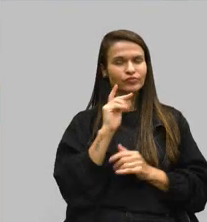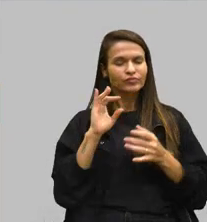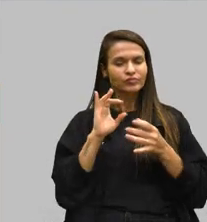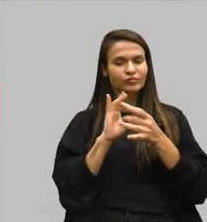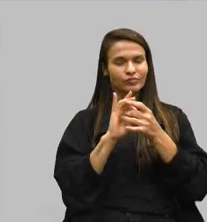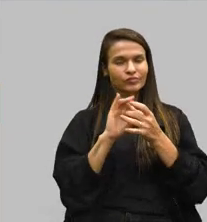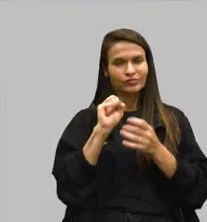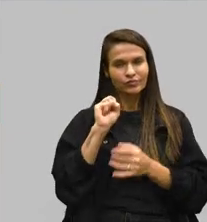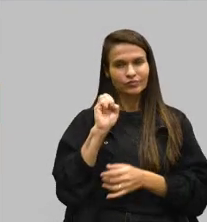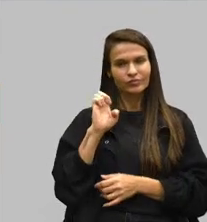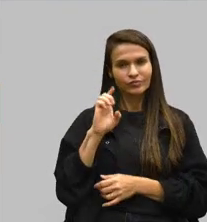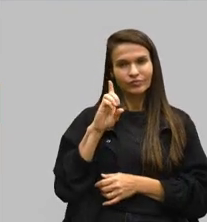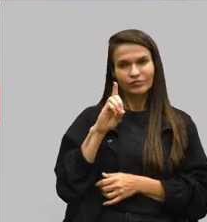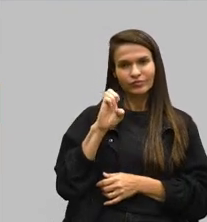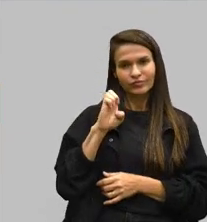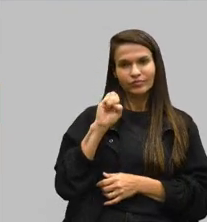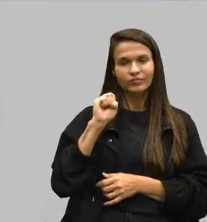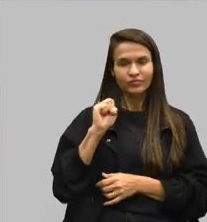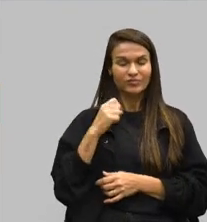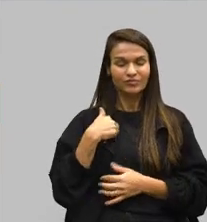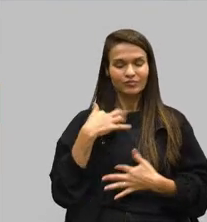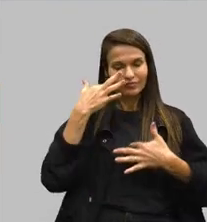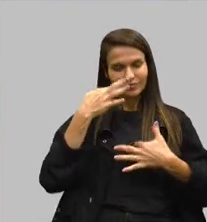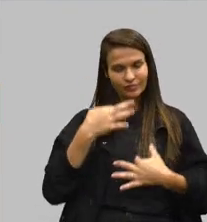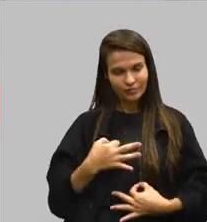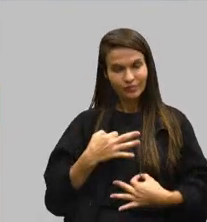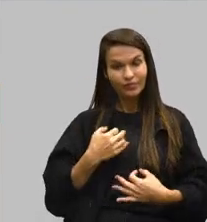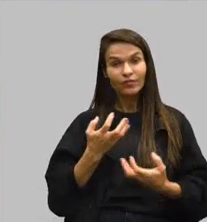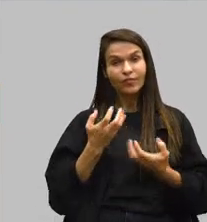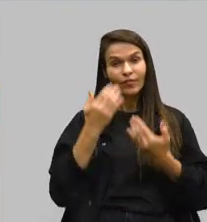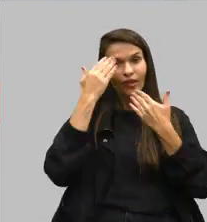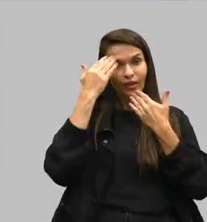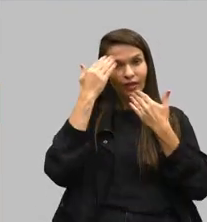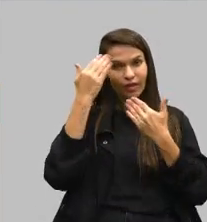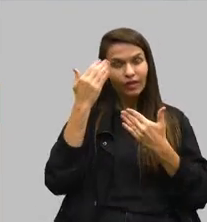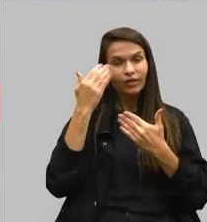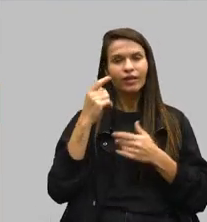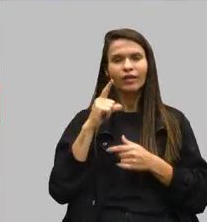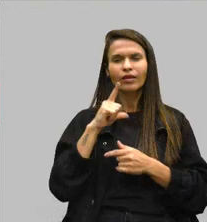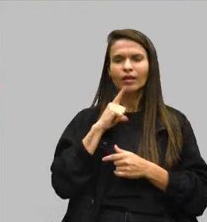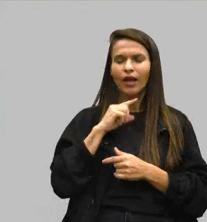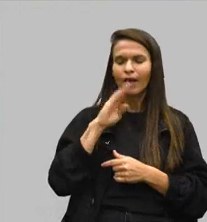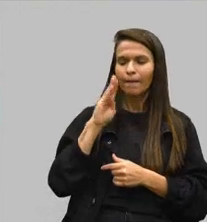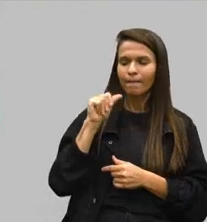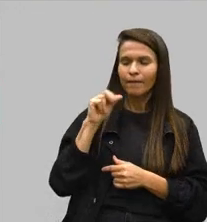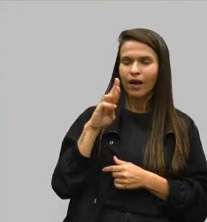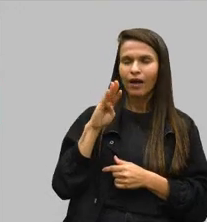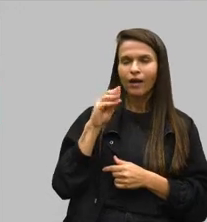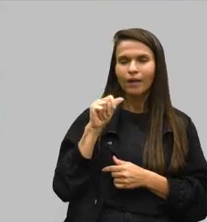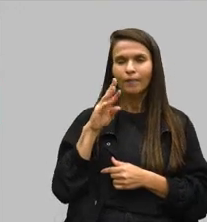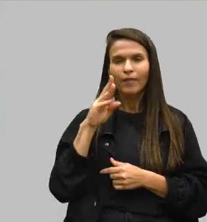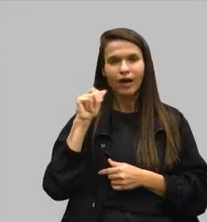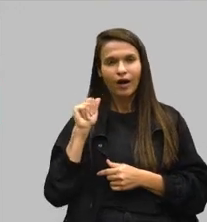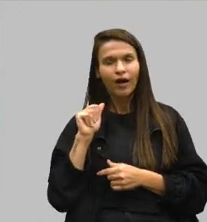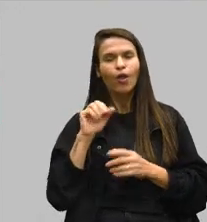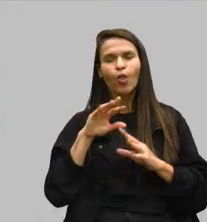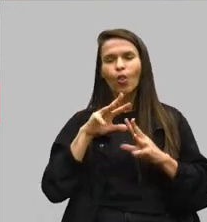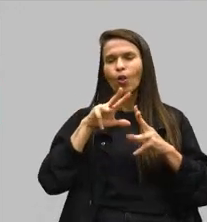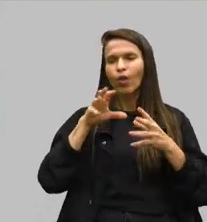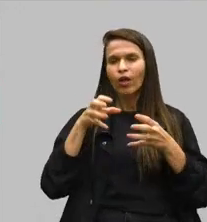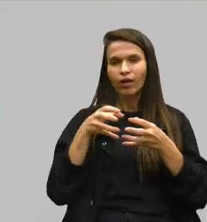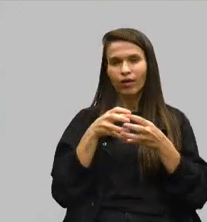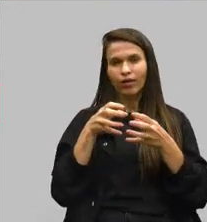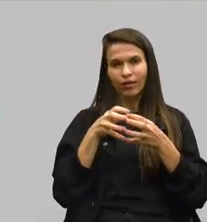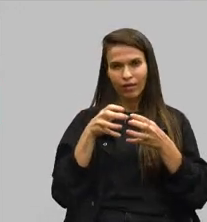dúvidas acerca disso. E eu quero agradecer aqui, tem a Bárbara, estive com a Mari também, toda a equipe da CEDES,